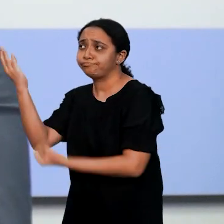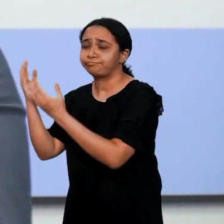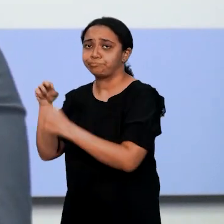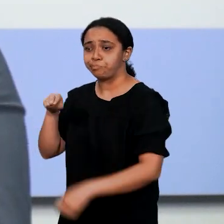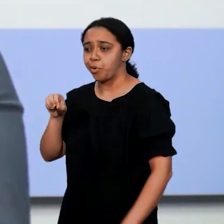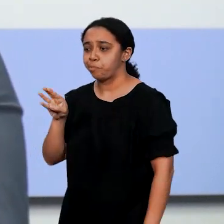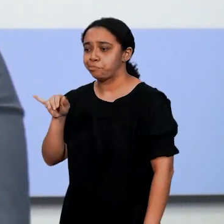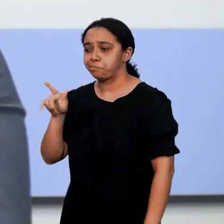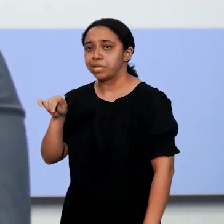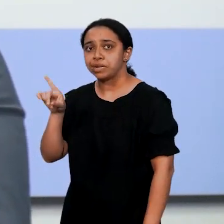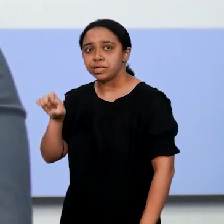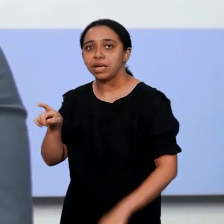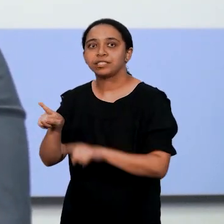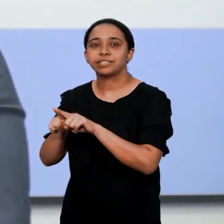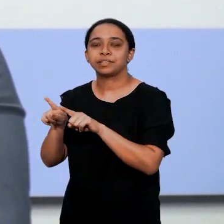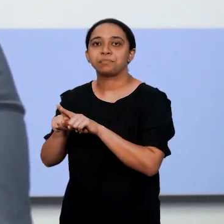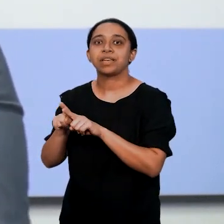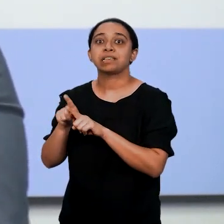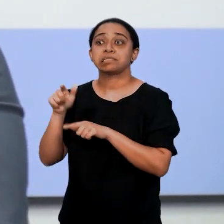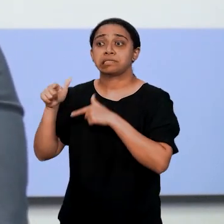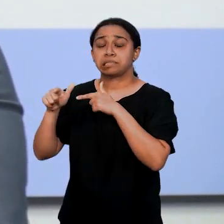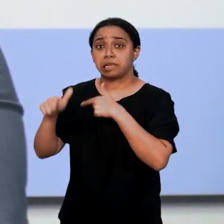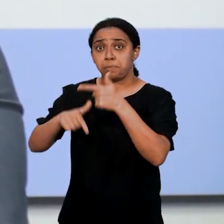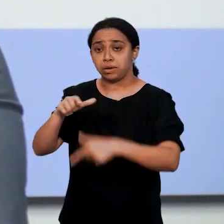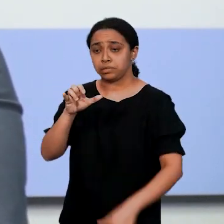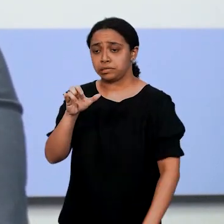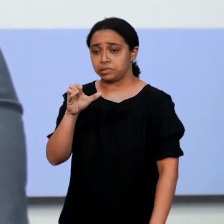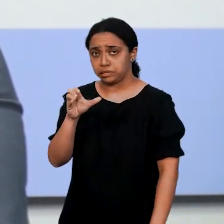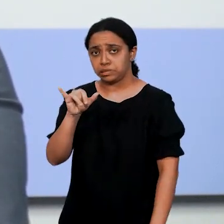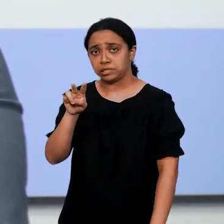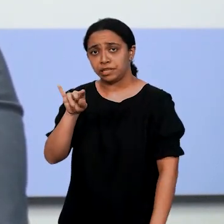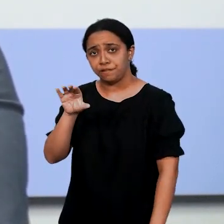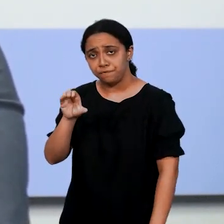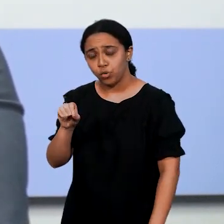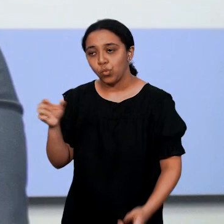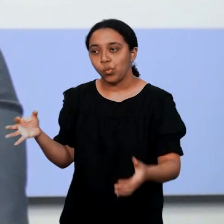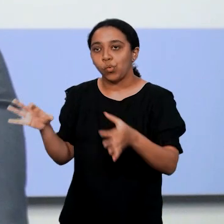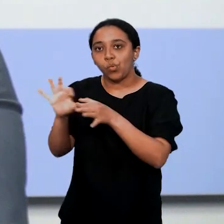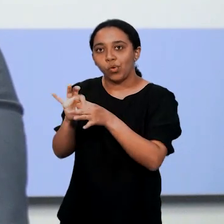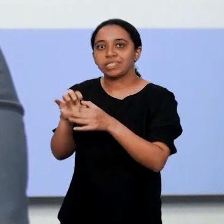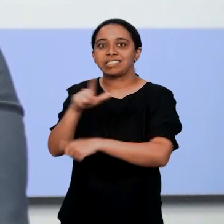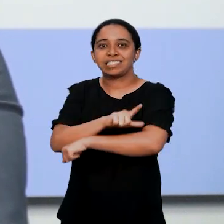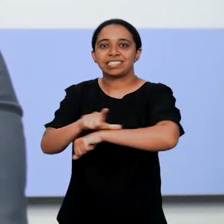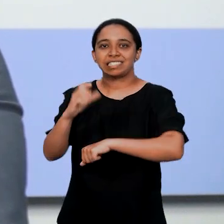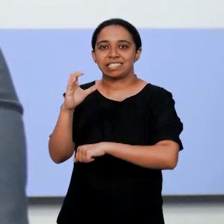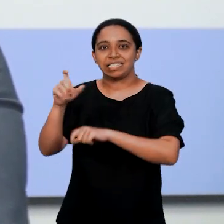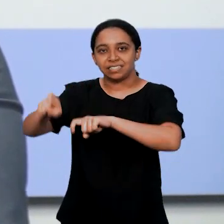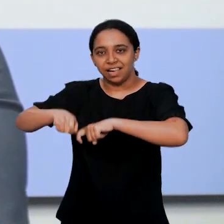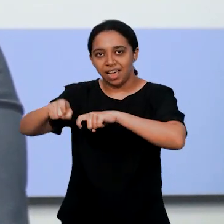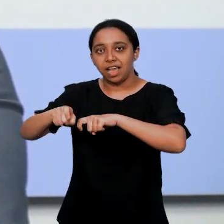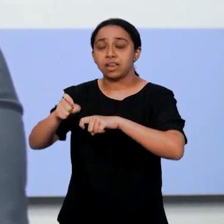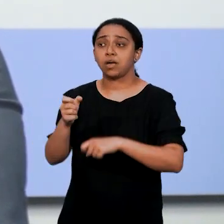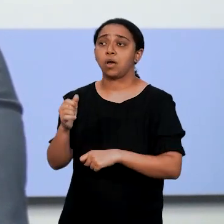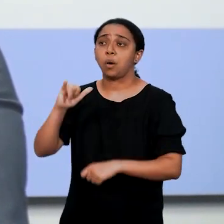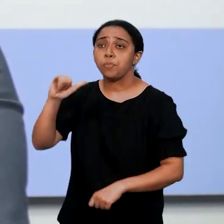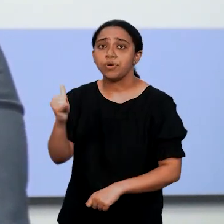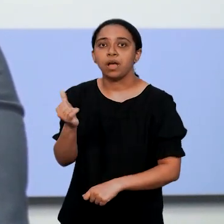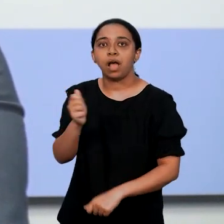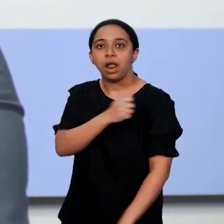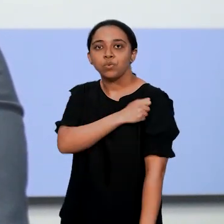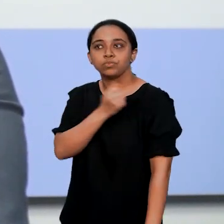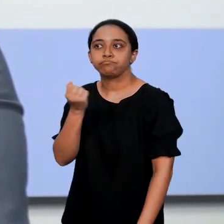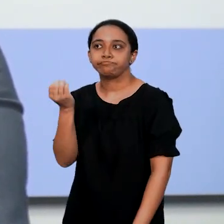mobilidades maiores, como é o exemplo do Serviço Cívico, que é um programa ligado às ciências agrárias e que levam os